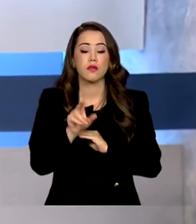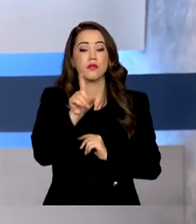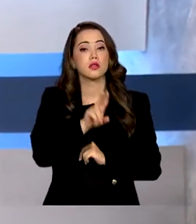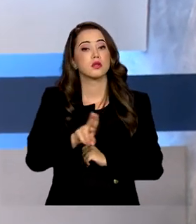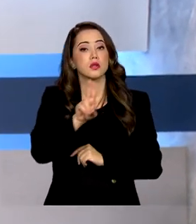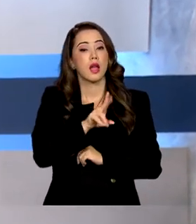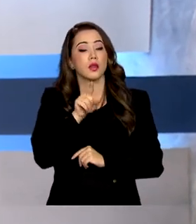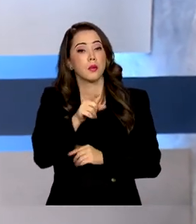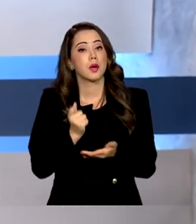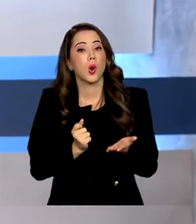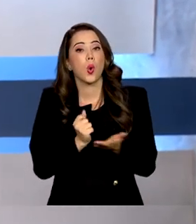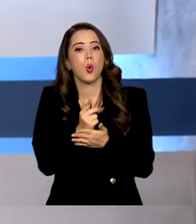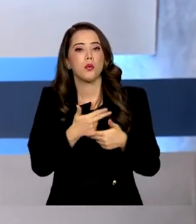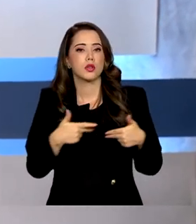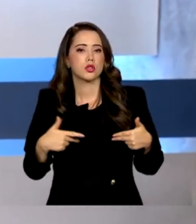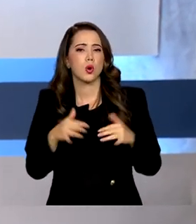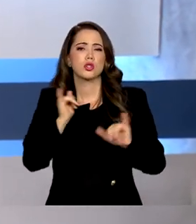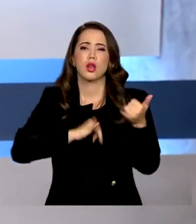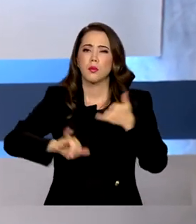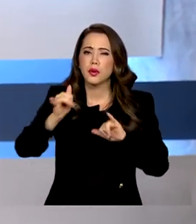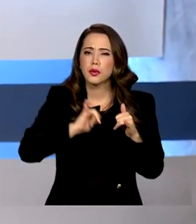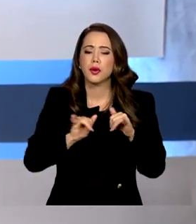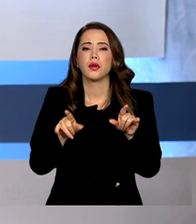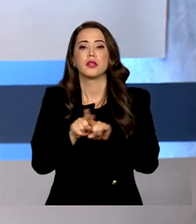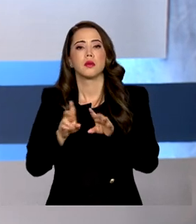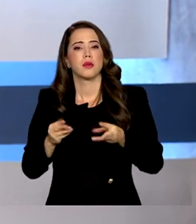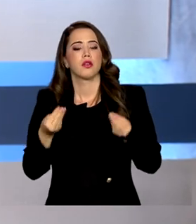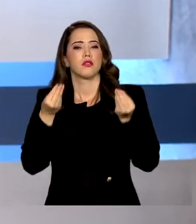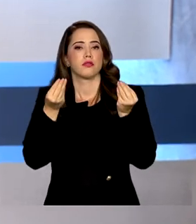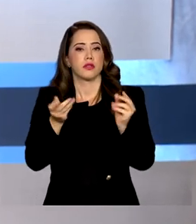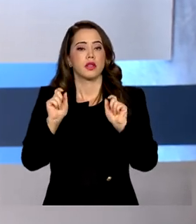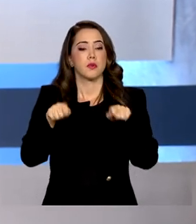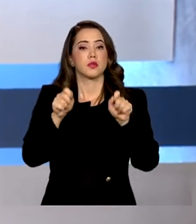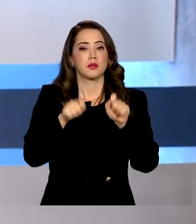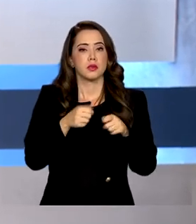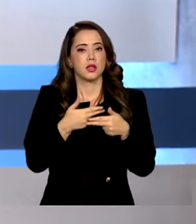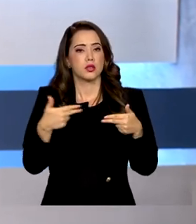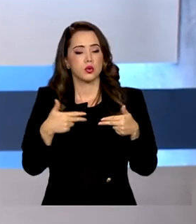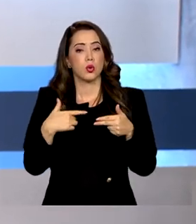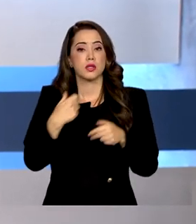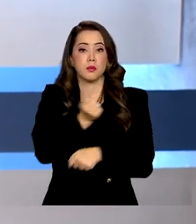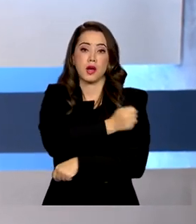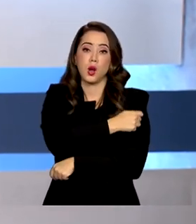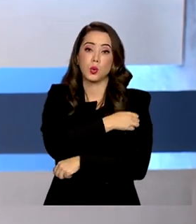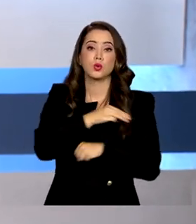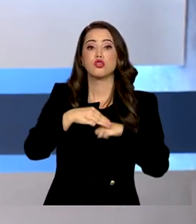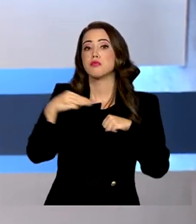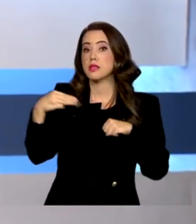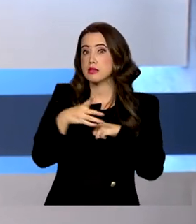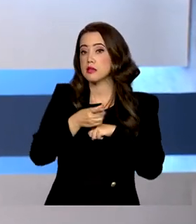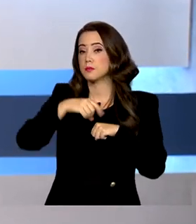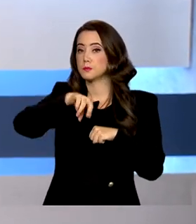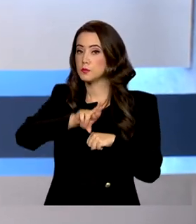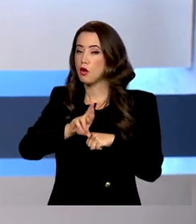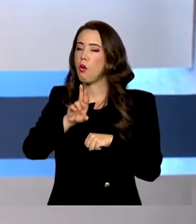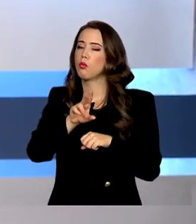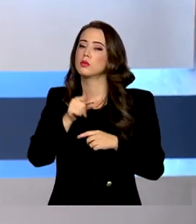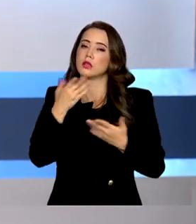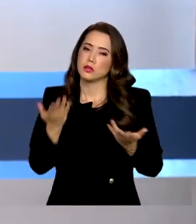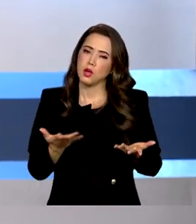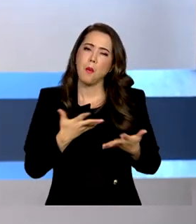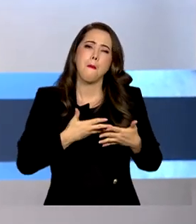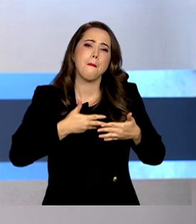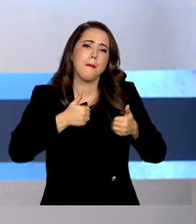para adquirir materiais de laboratório e garantir a manutenção de equipamentos para alunos de mestrado e doutorado, e assim